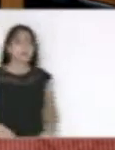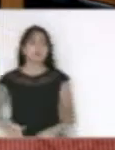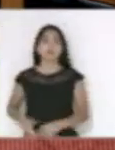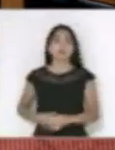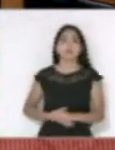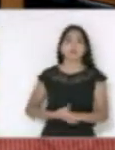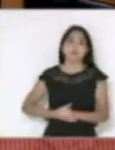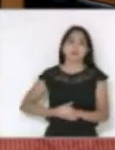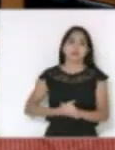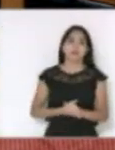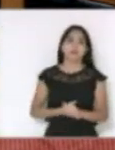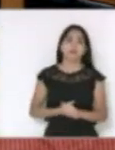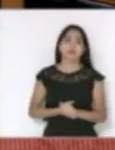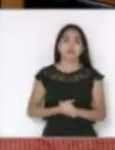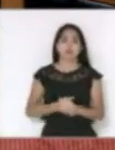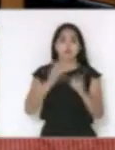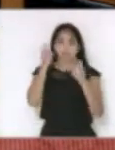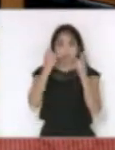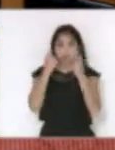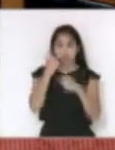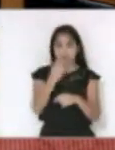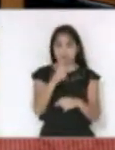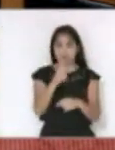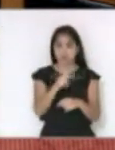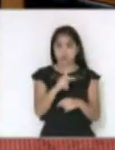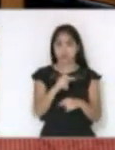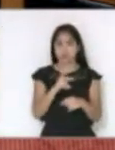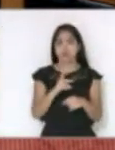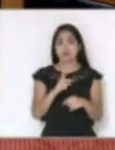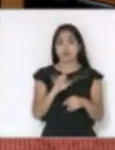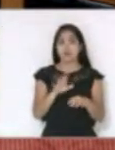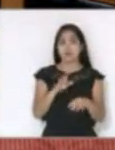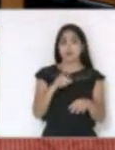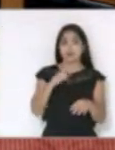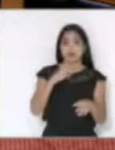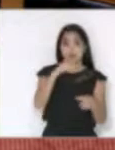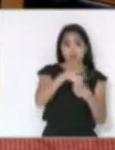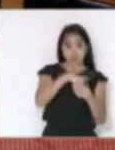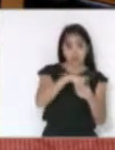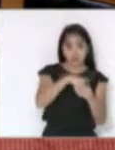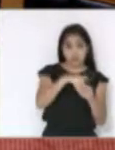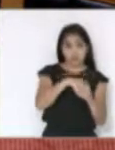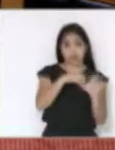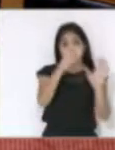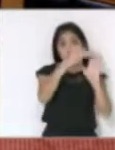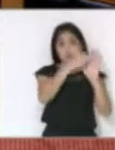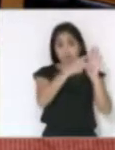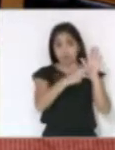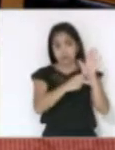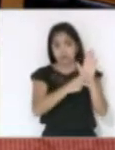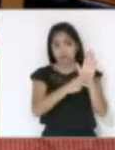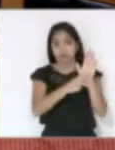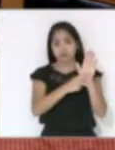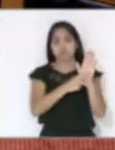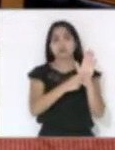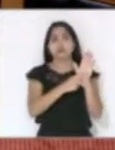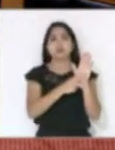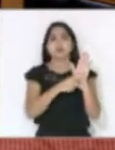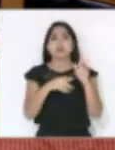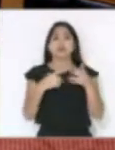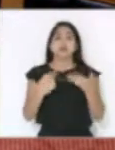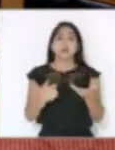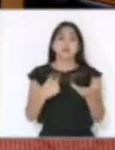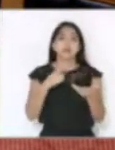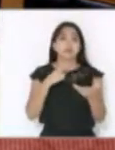fazer menção à preocupação de vossa excelência, nós temos a votação dessa medida provisória e